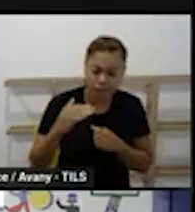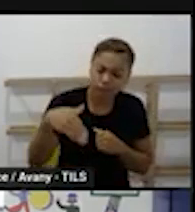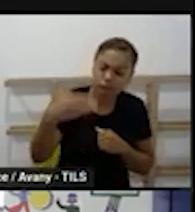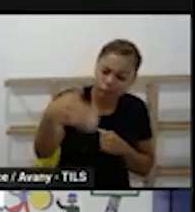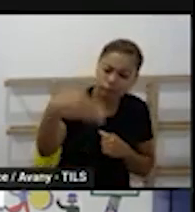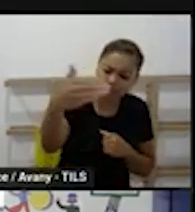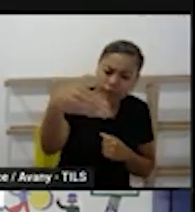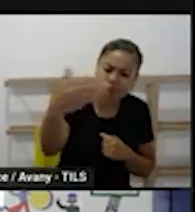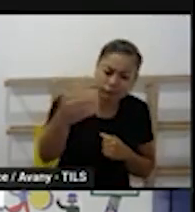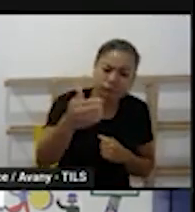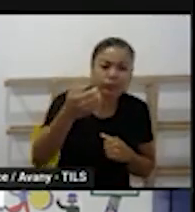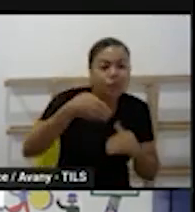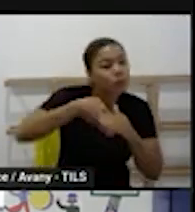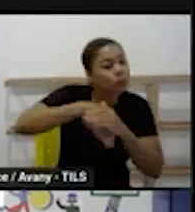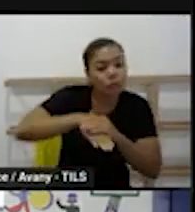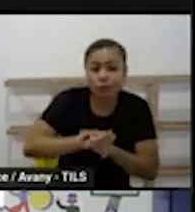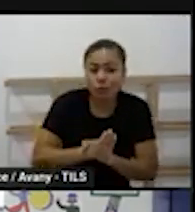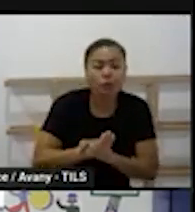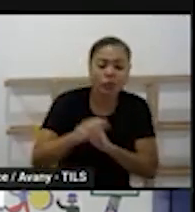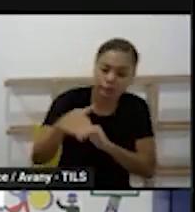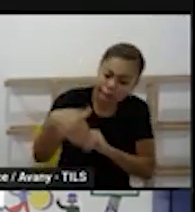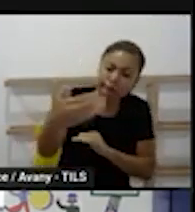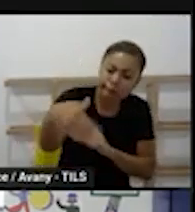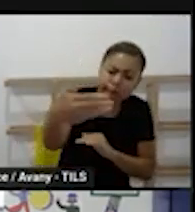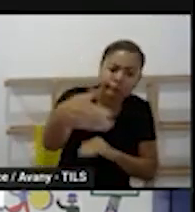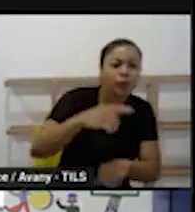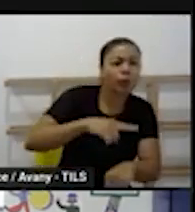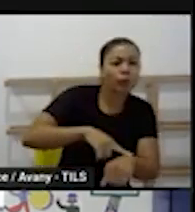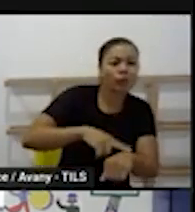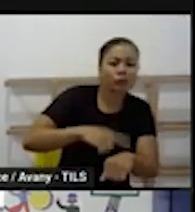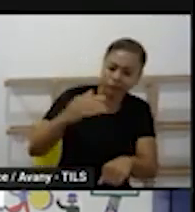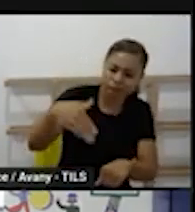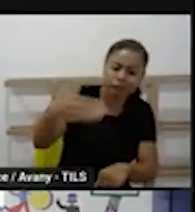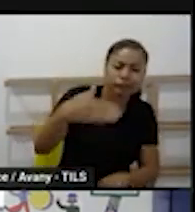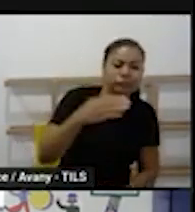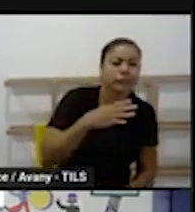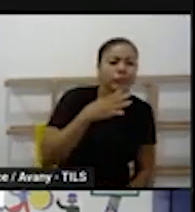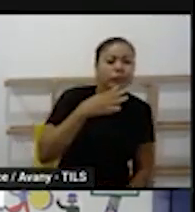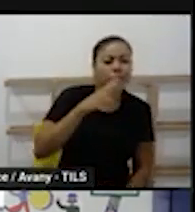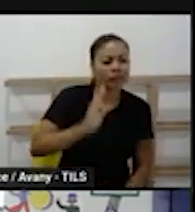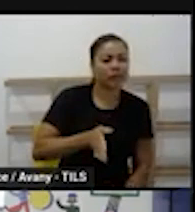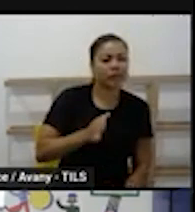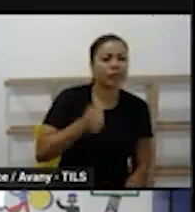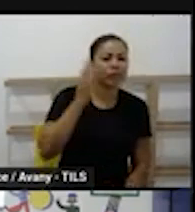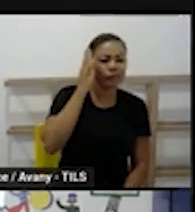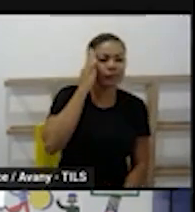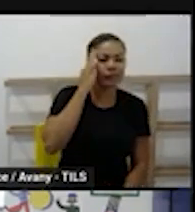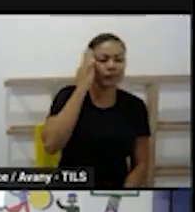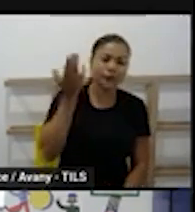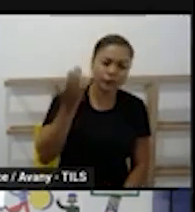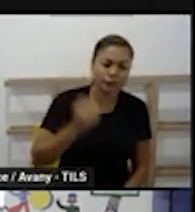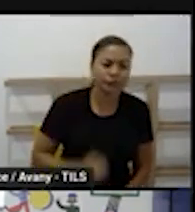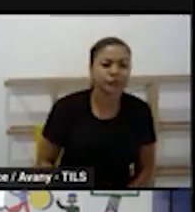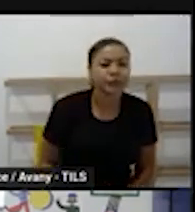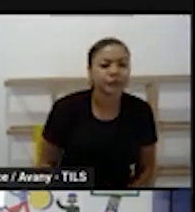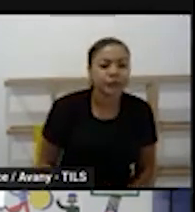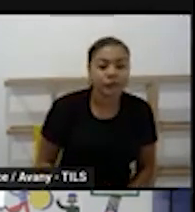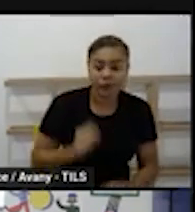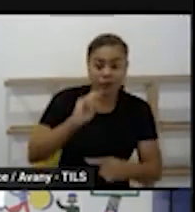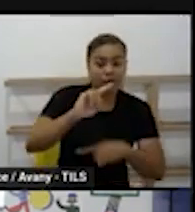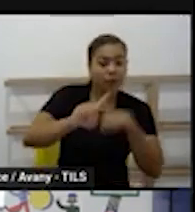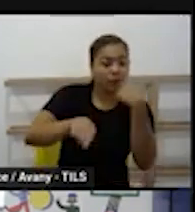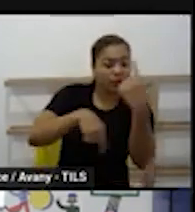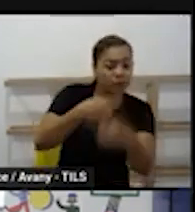aquela sequência de tempos que vai acontecer e aí ela já fica até tranquila ela já sabe por exemplo que depois talvez